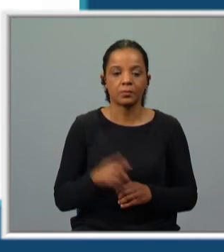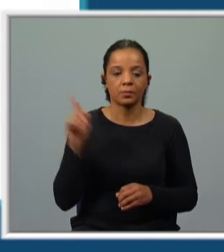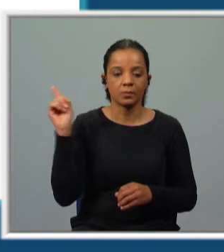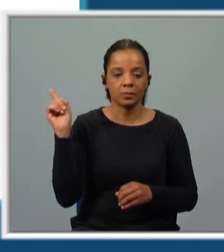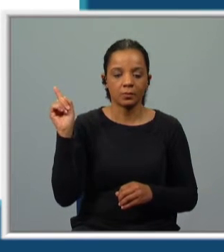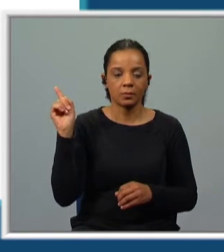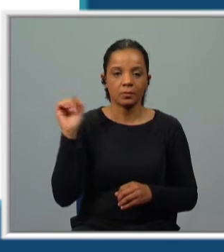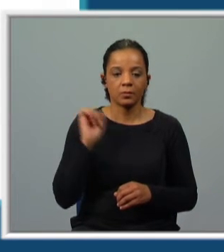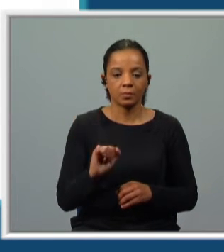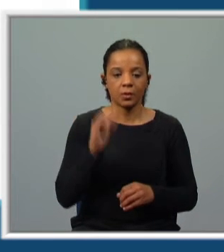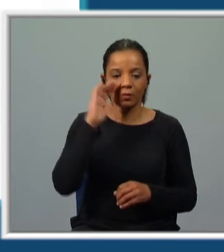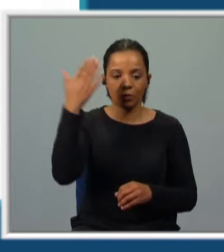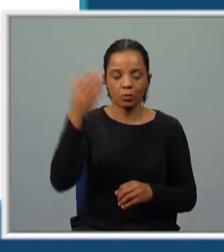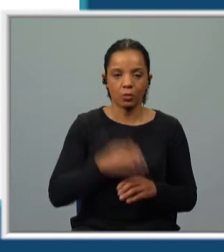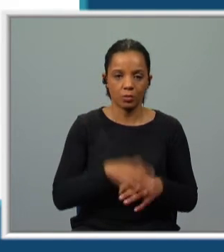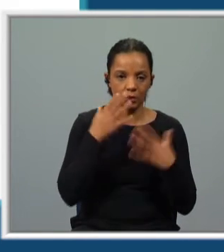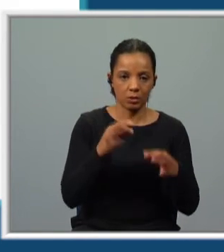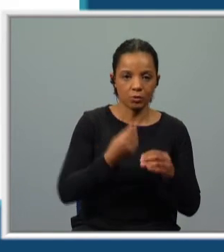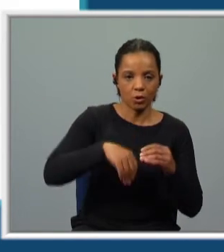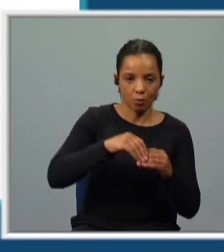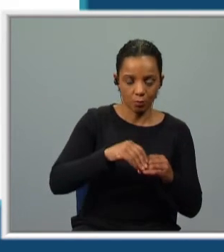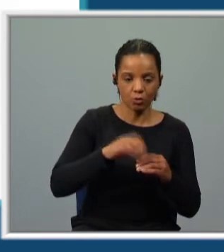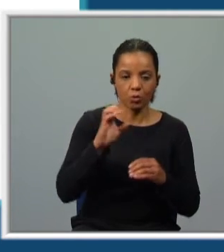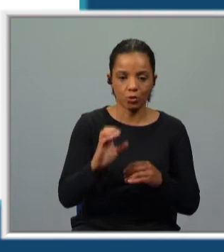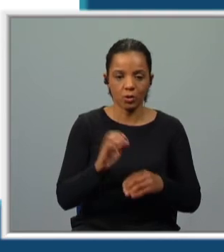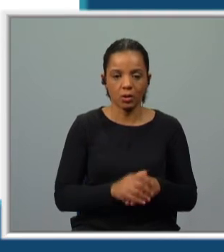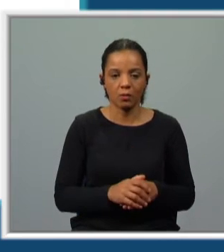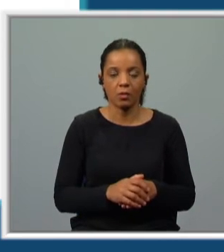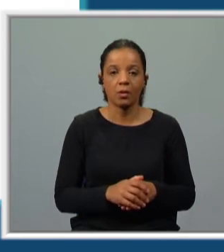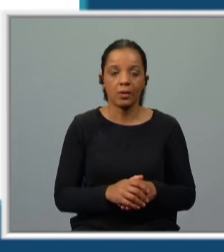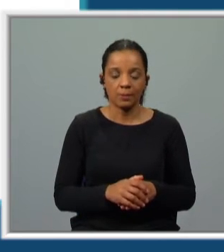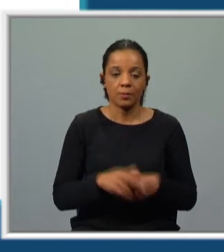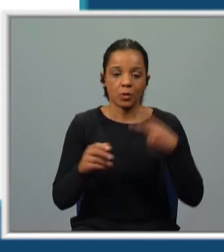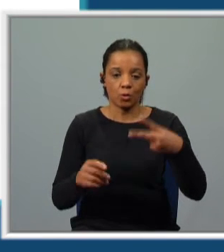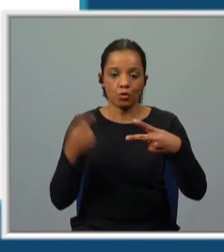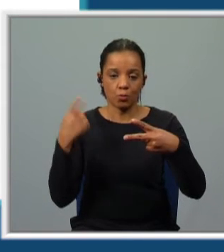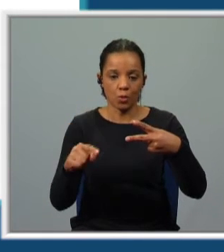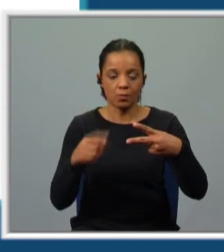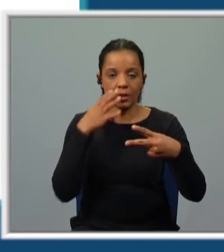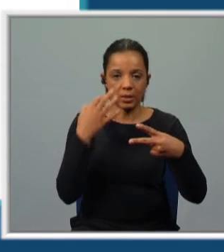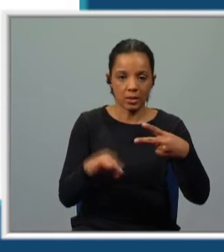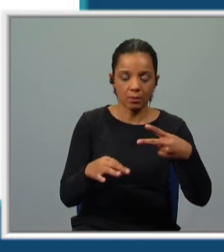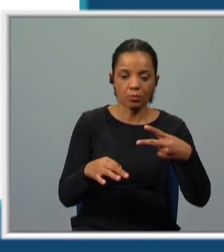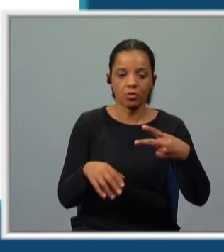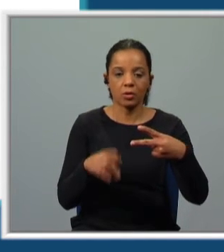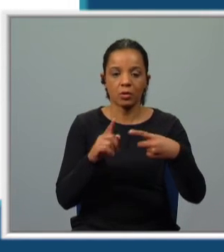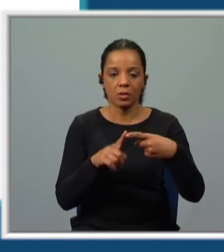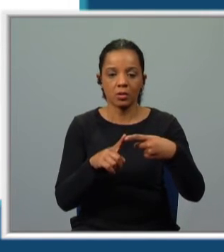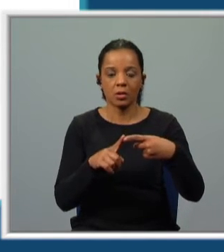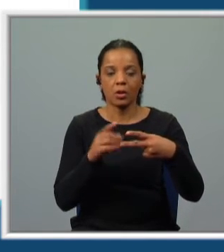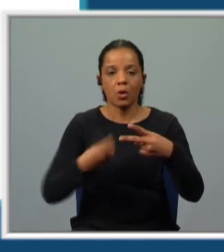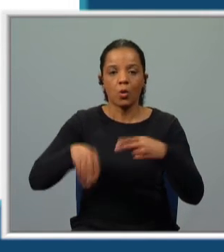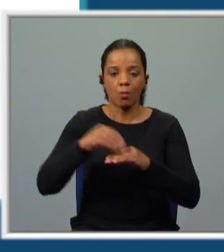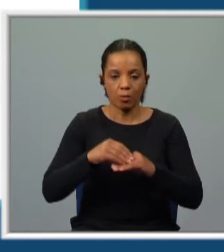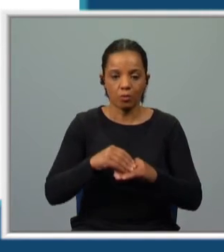eu tiver cantado o futuro, simples e composto conjuntivo. O condicional tem só dois tempos, o simples eu cantaria e o